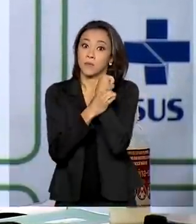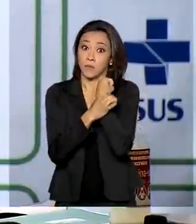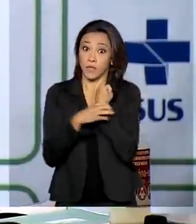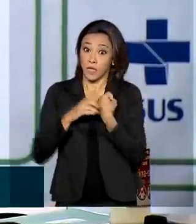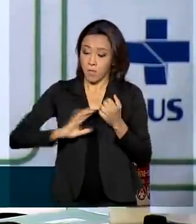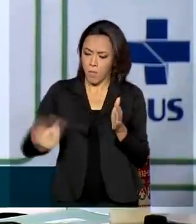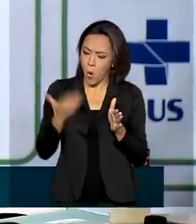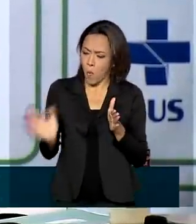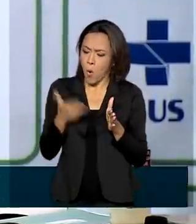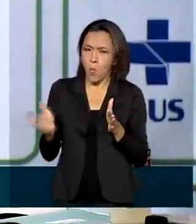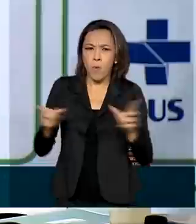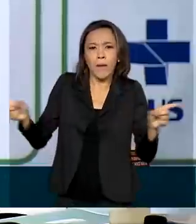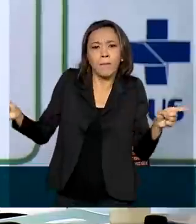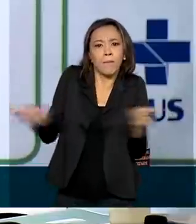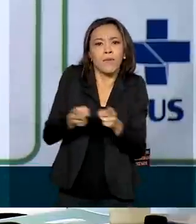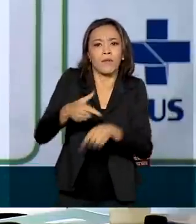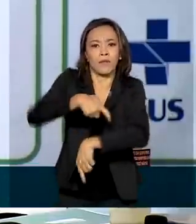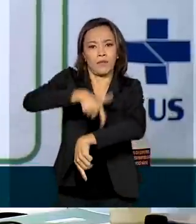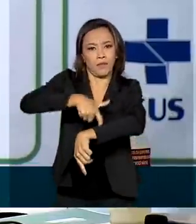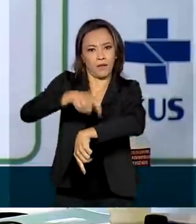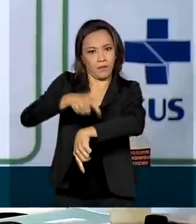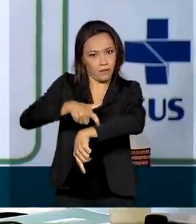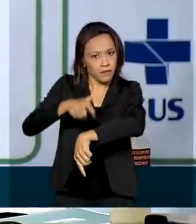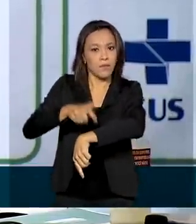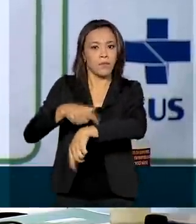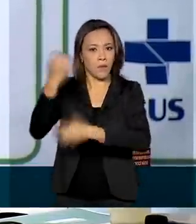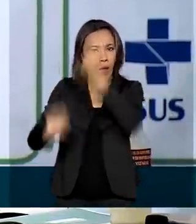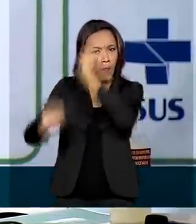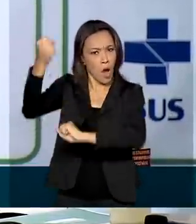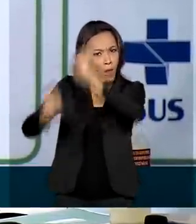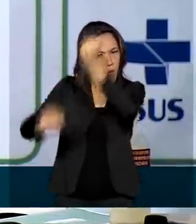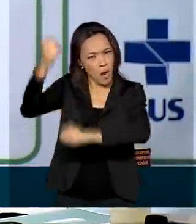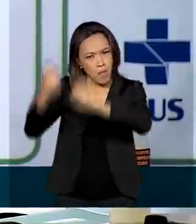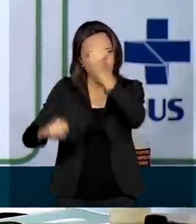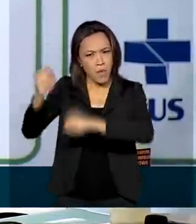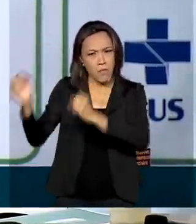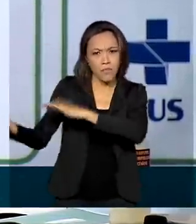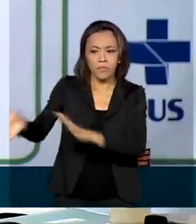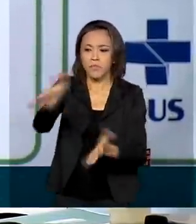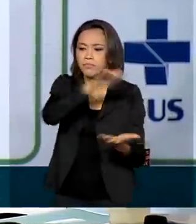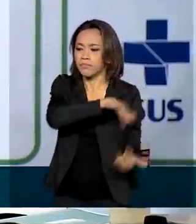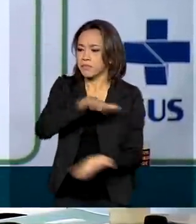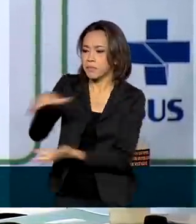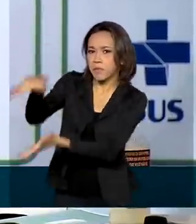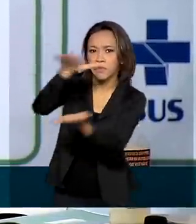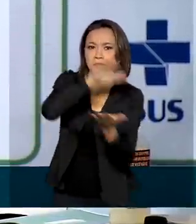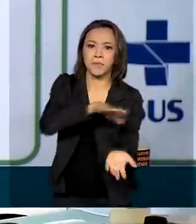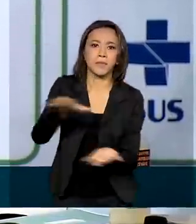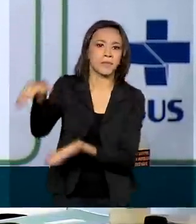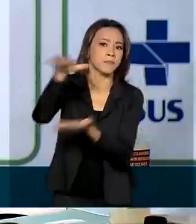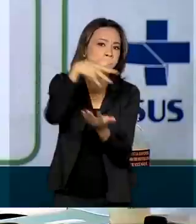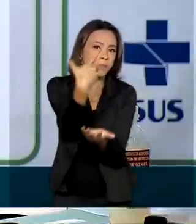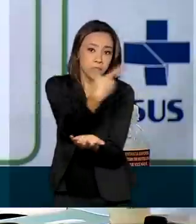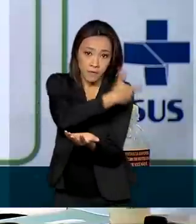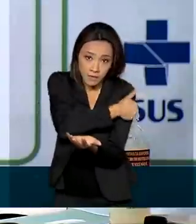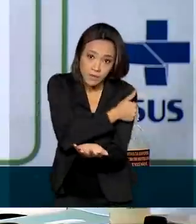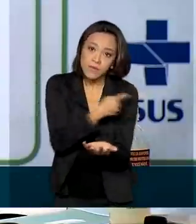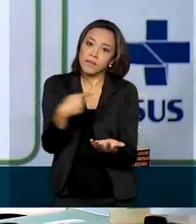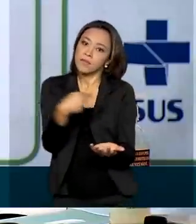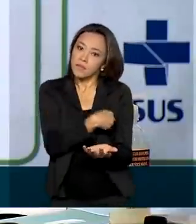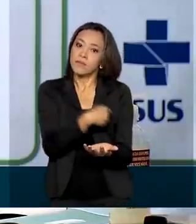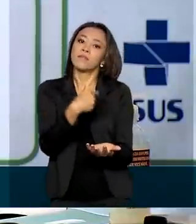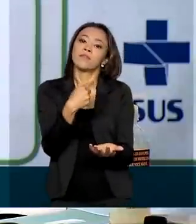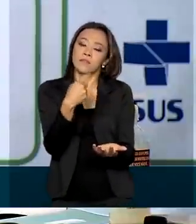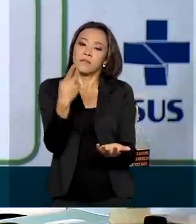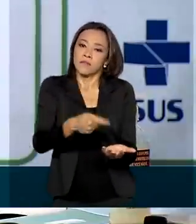prazo, a produção em escala, numa quantidade que atenda a nossas necessidades para o Programa Nacional de